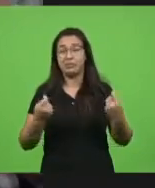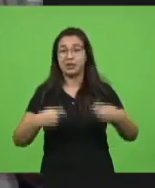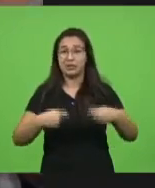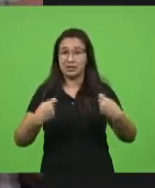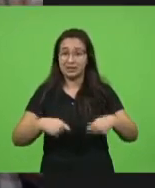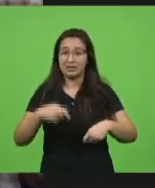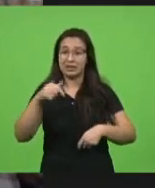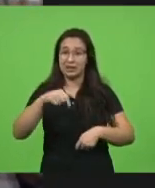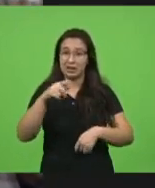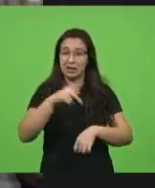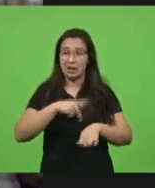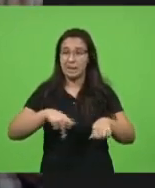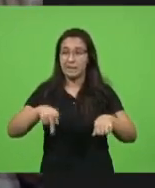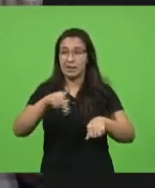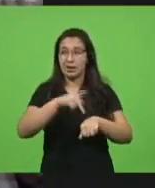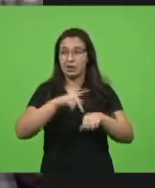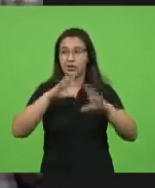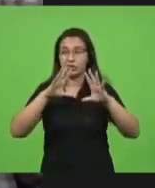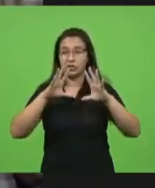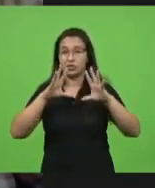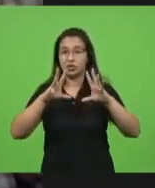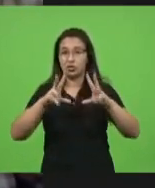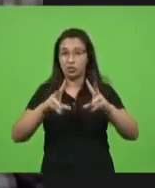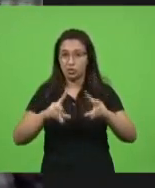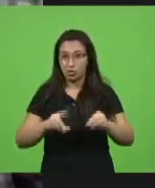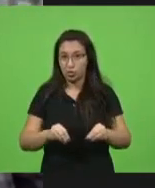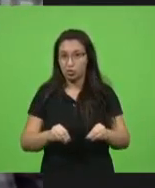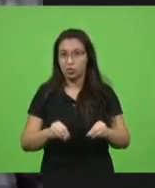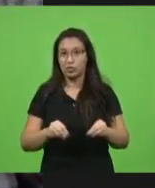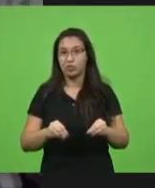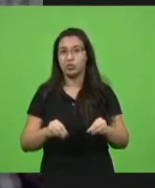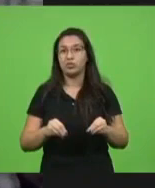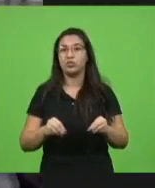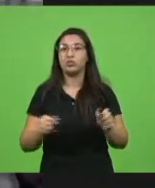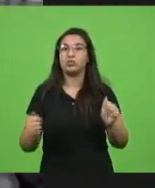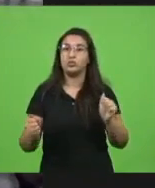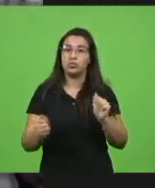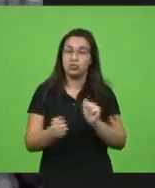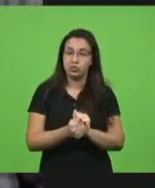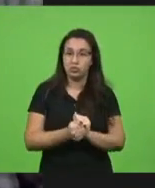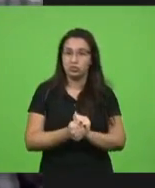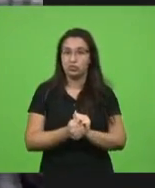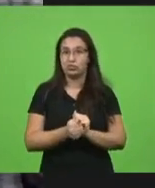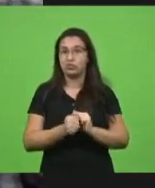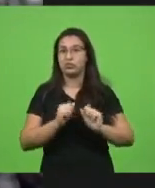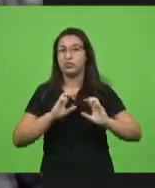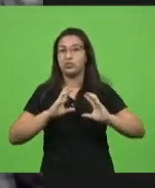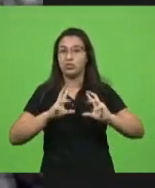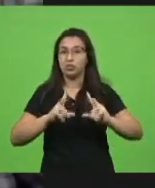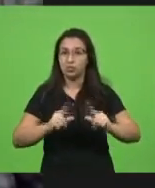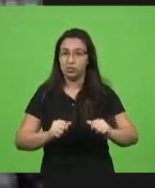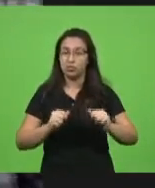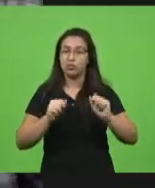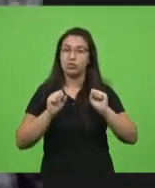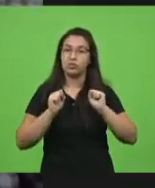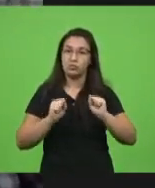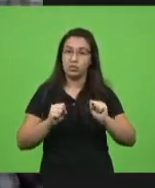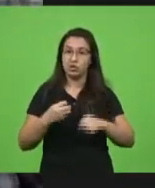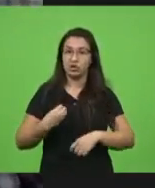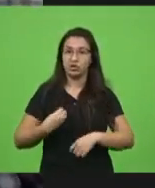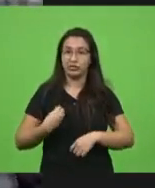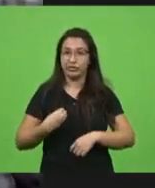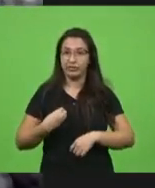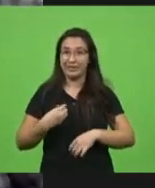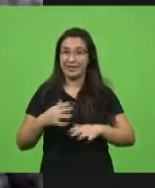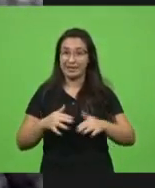que todos tenham condições de viver, que todos possam ter uma vida digna. E esse